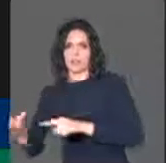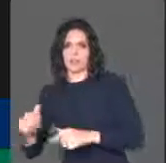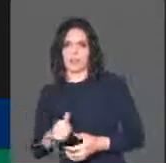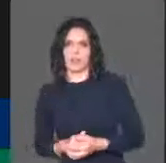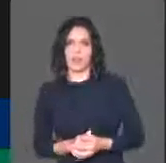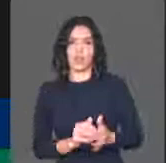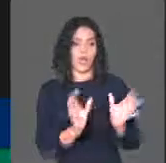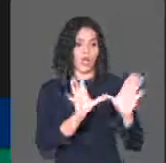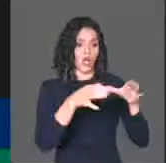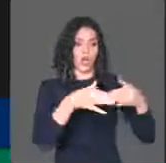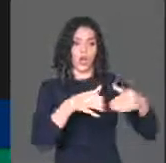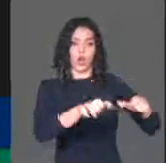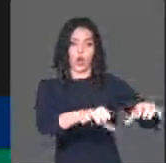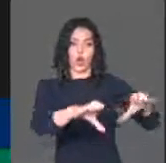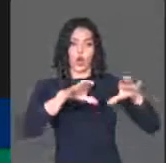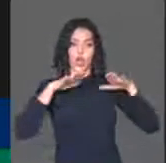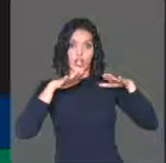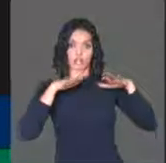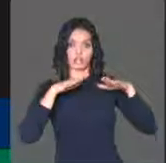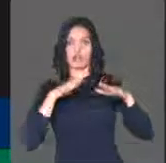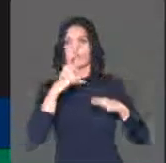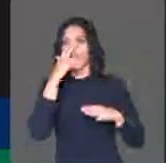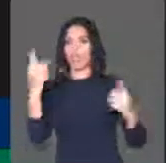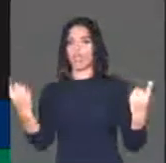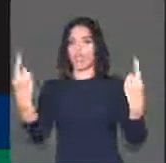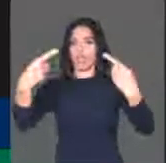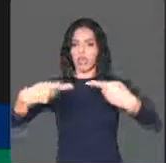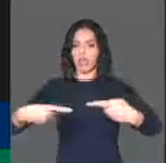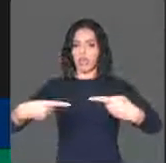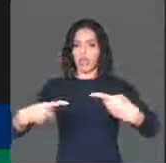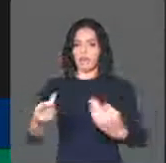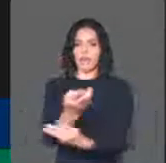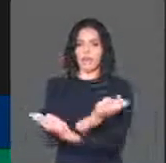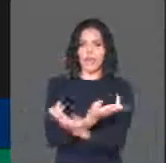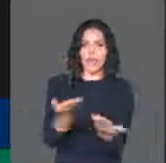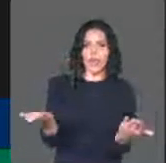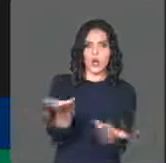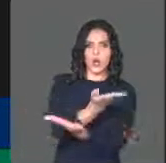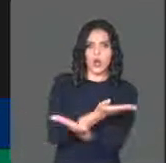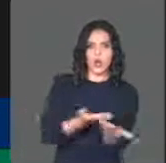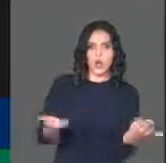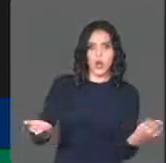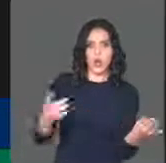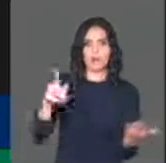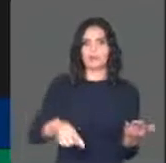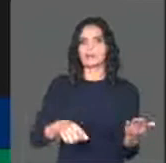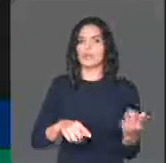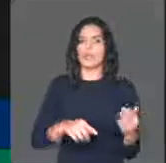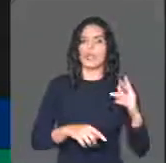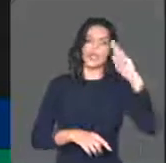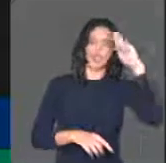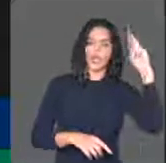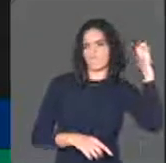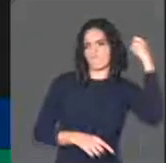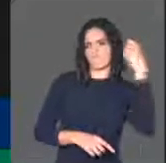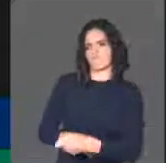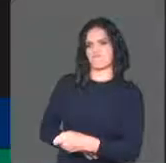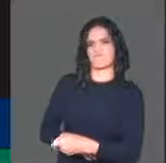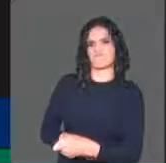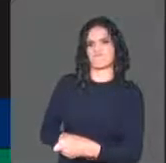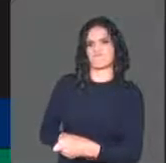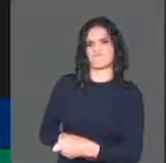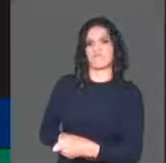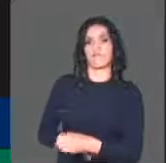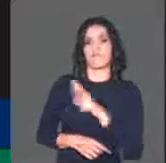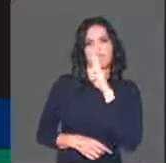natureza individual entre patrão e trabalhador. Isso não é uma negociação, isso é uma imposição das medidas que aquele